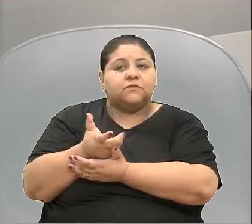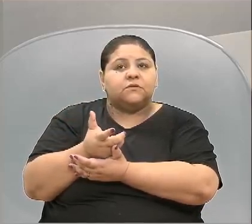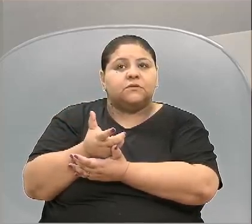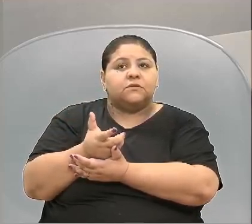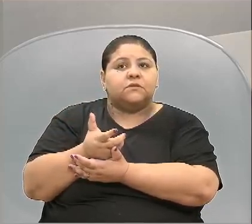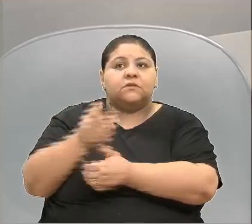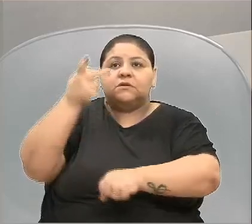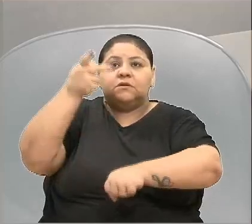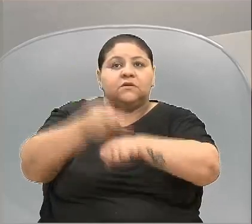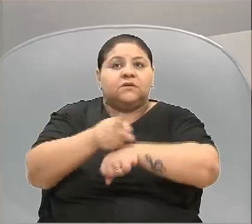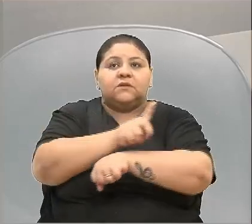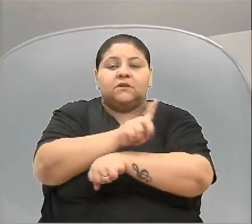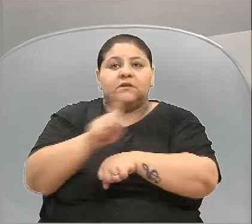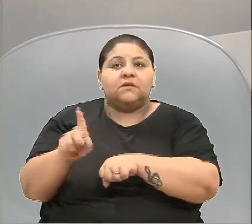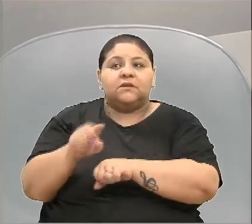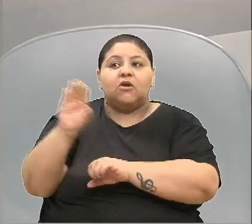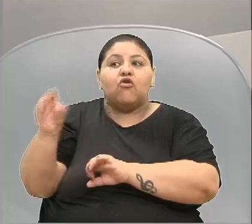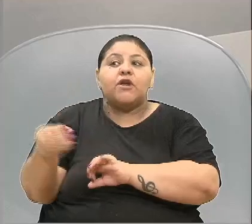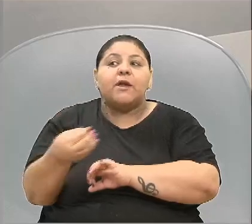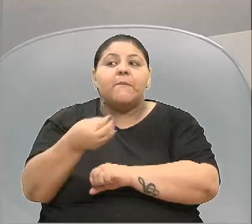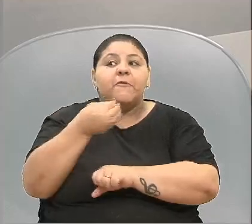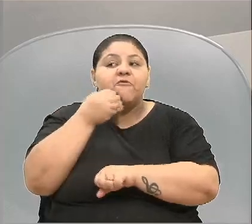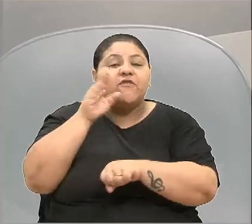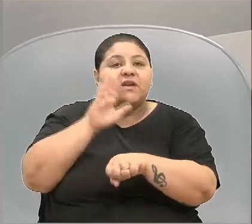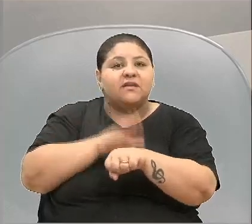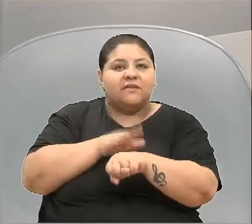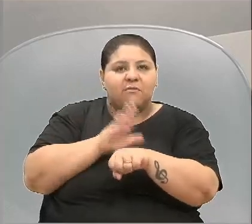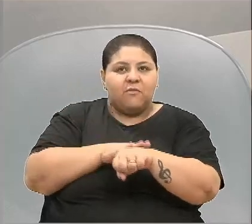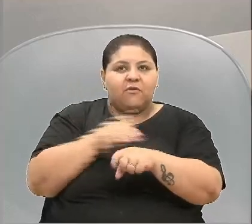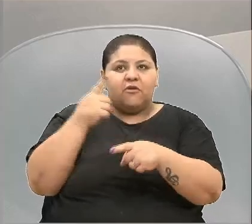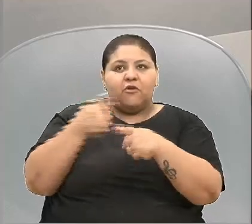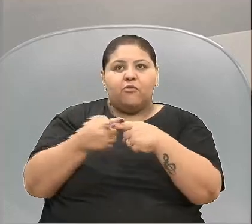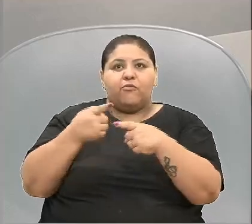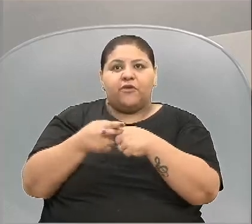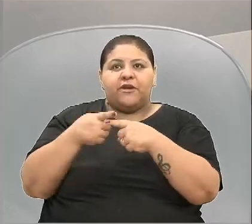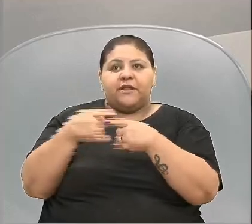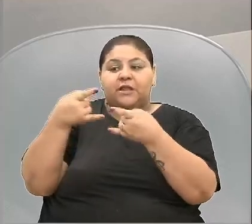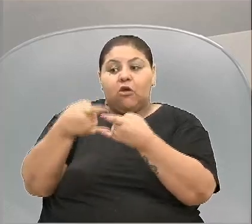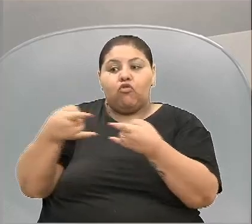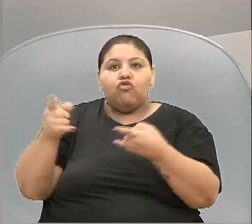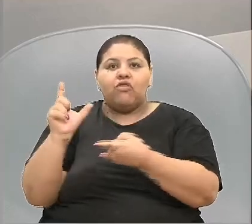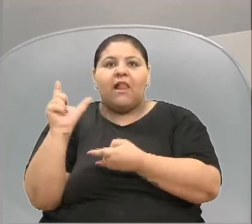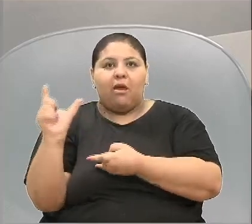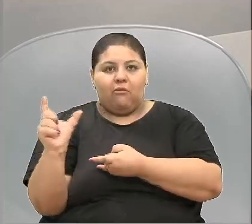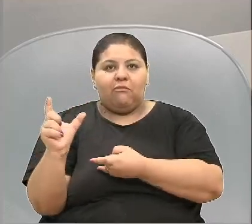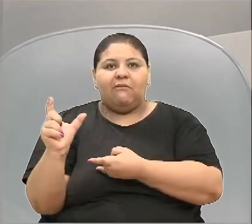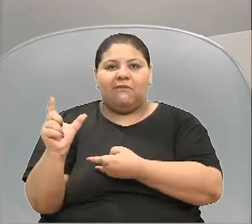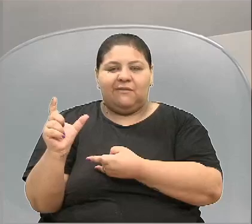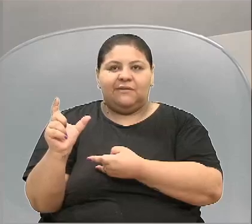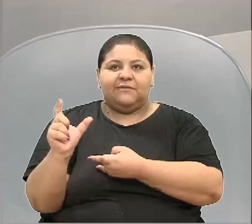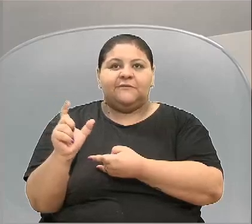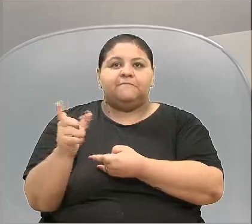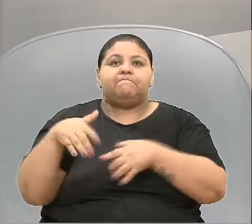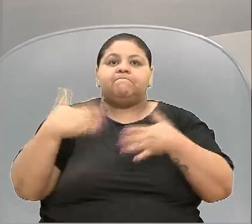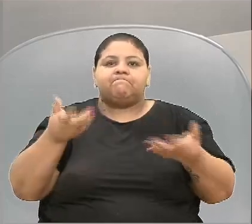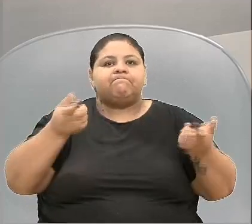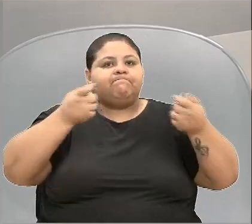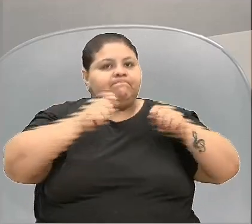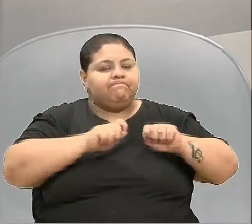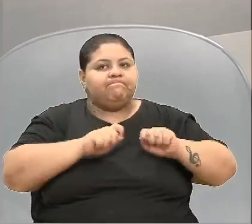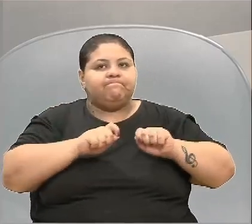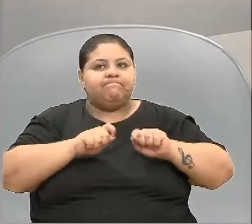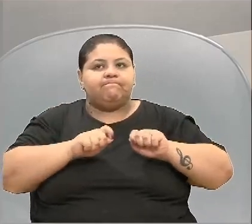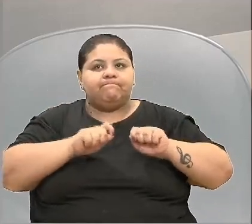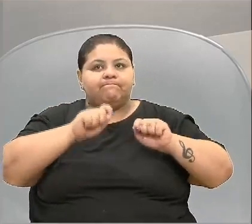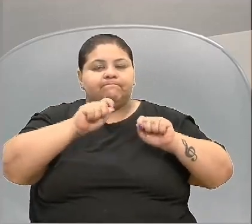e não aquele que se oportuniza, porque tem o talão, muitas vezes, passa na frente. Então, precisa ser colocado